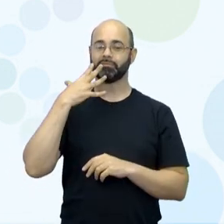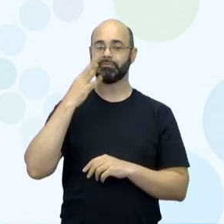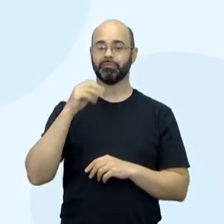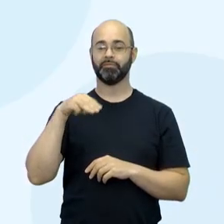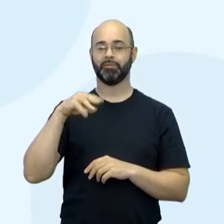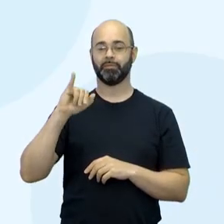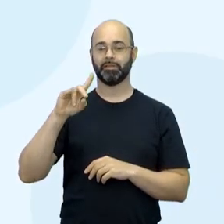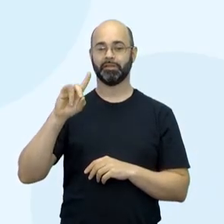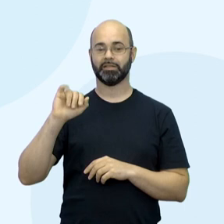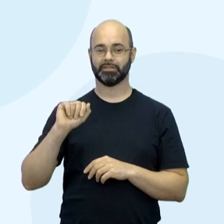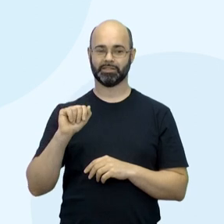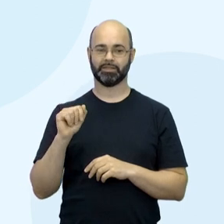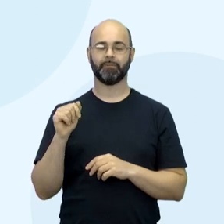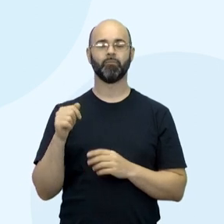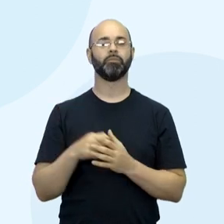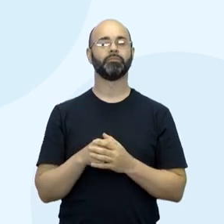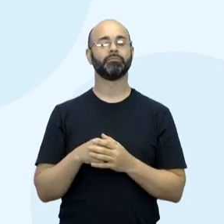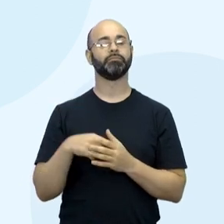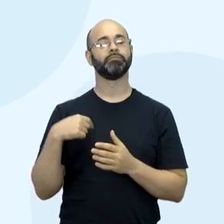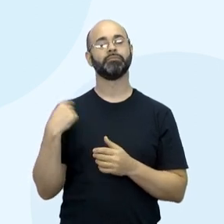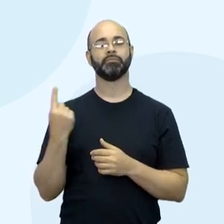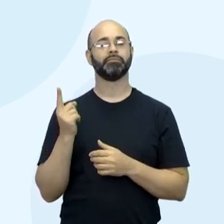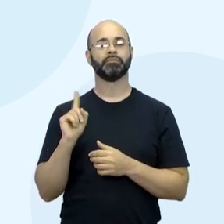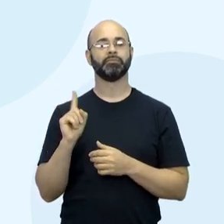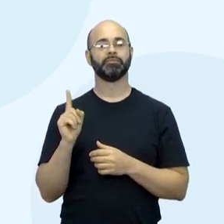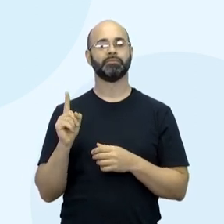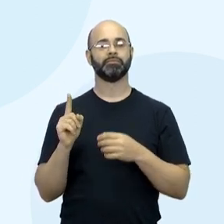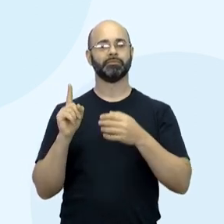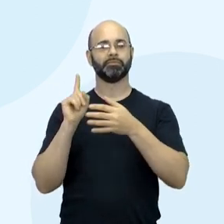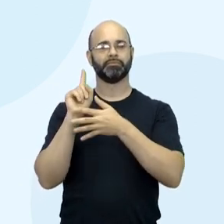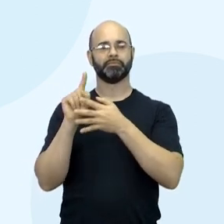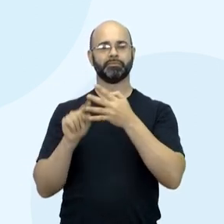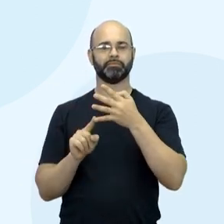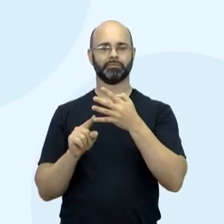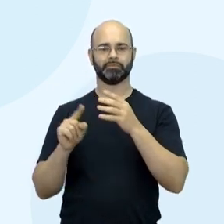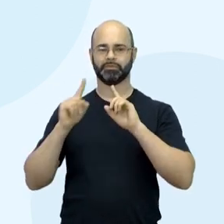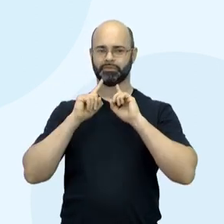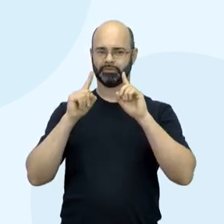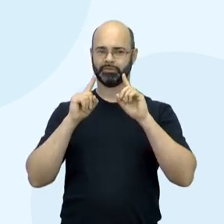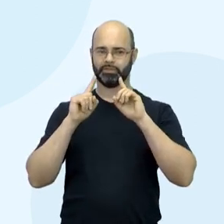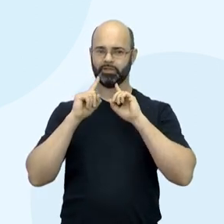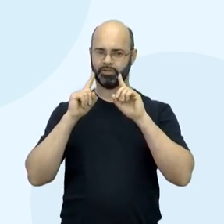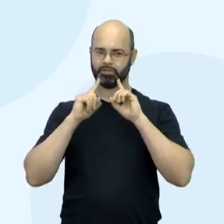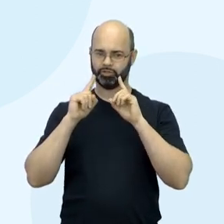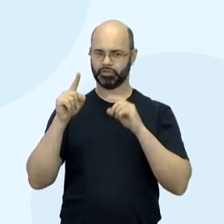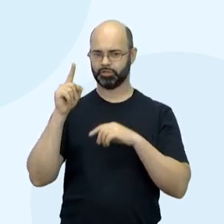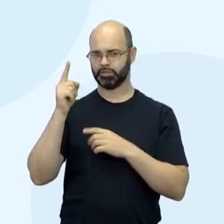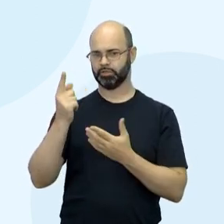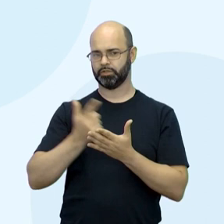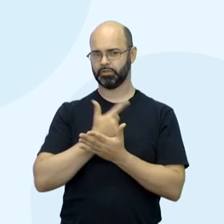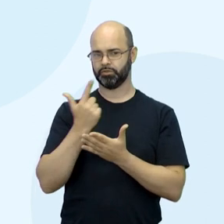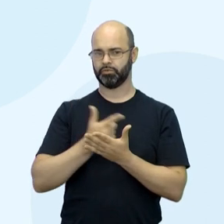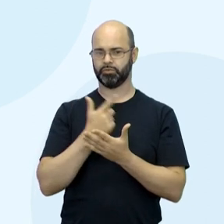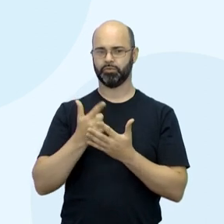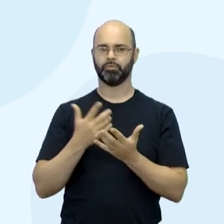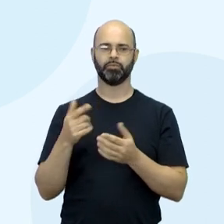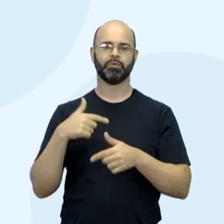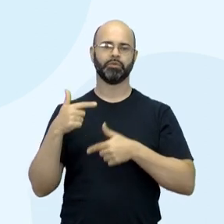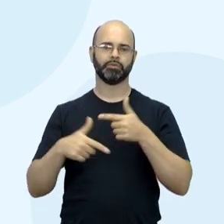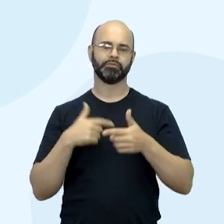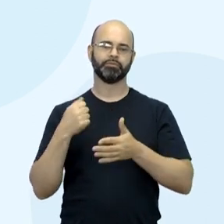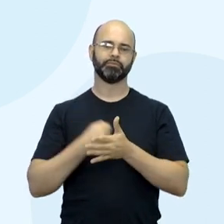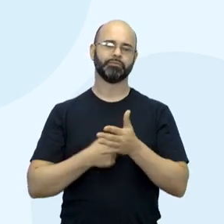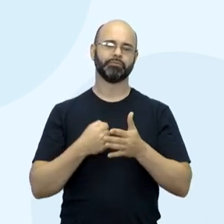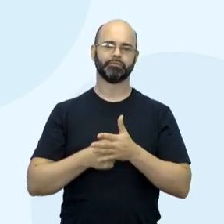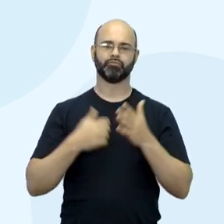das palavras. Não estou sozinho. Crítica da literatura em ação. É o próprio Mauro Farias, que aqui no aula, que toca esse componente. Luta com